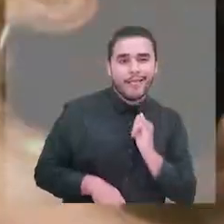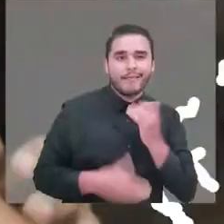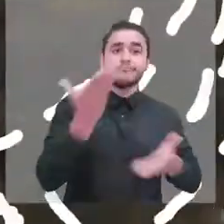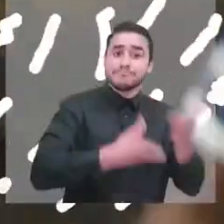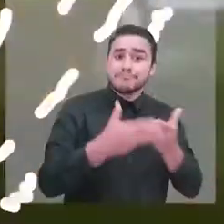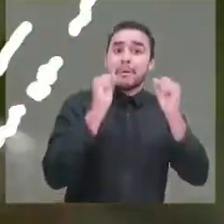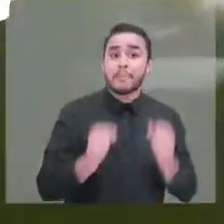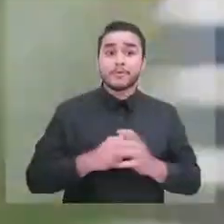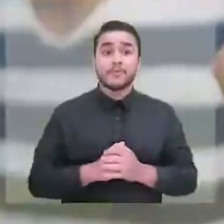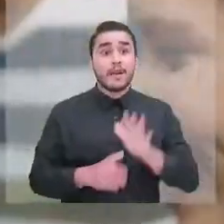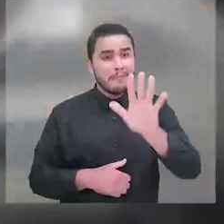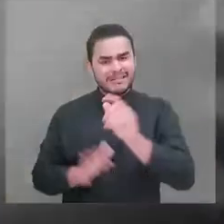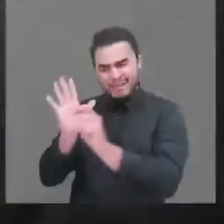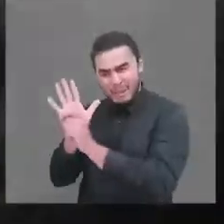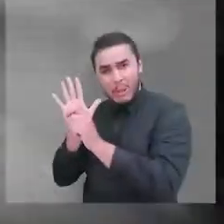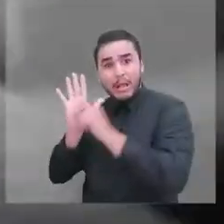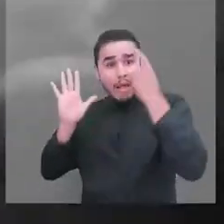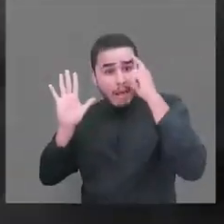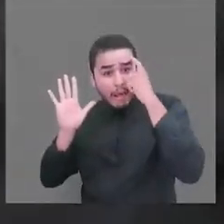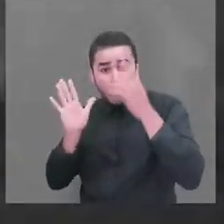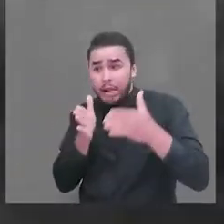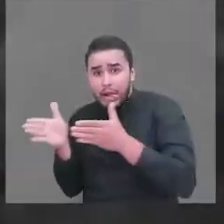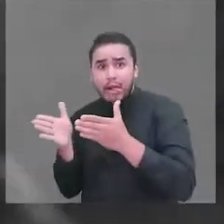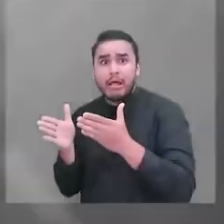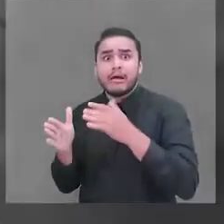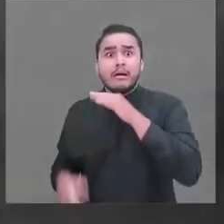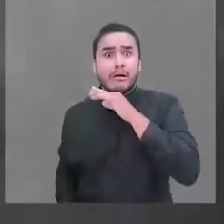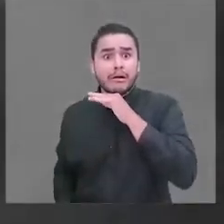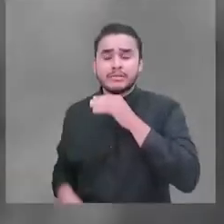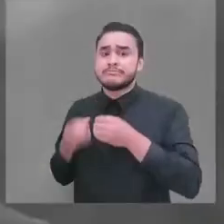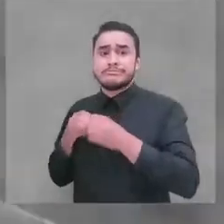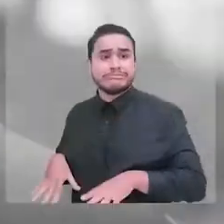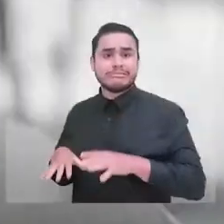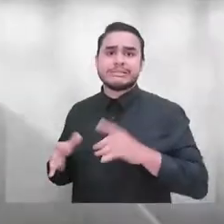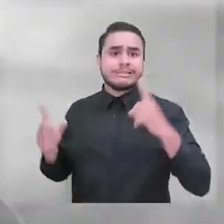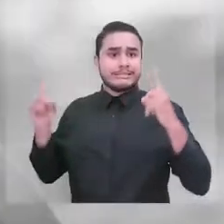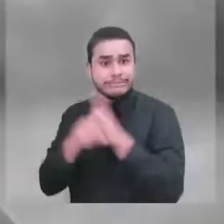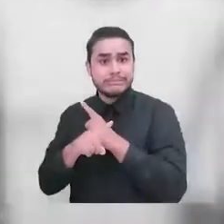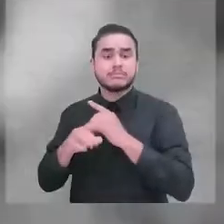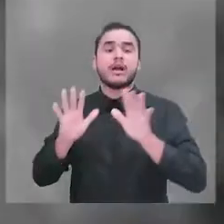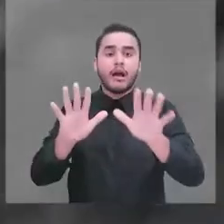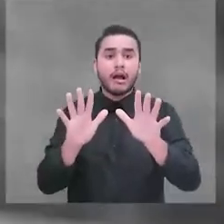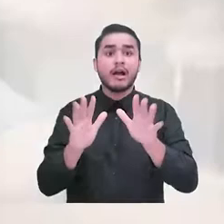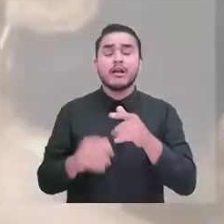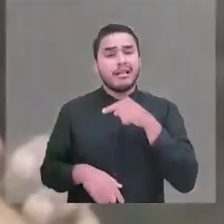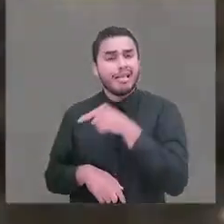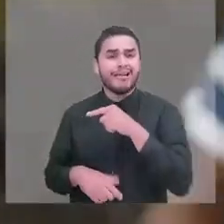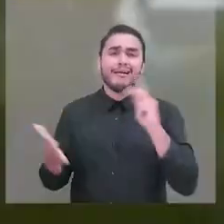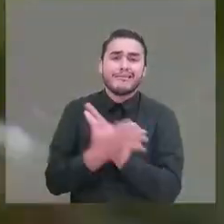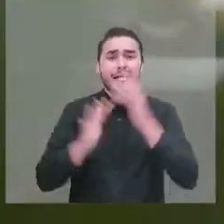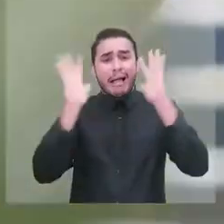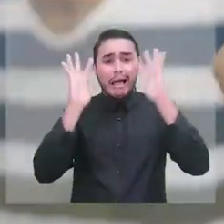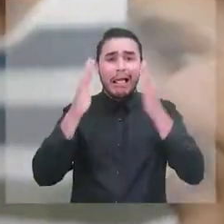ou com o seu match. Só não deixe as drogas desviarem a sua vida para um beco que pode não ter saída. Não deixe